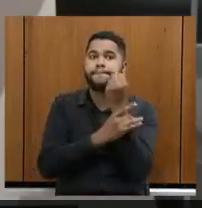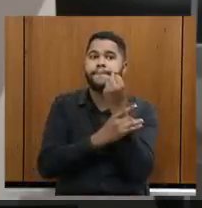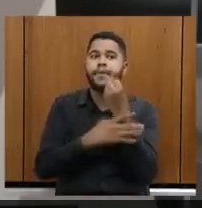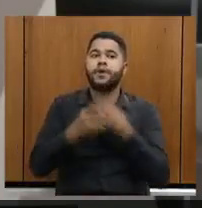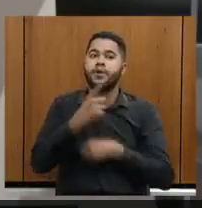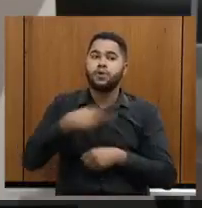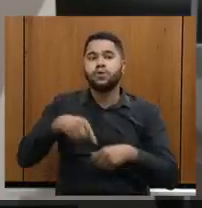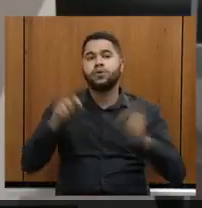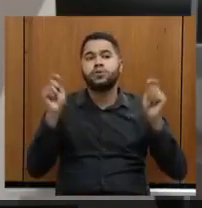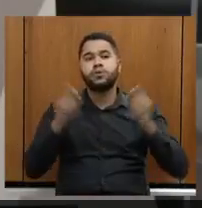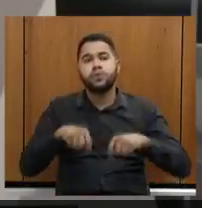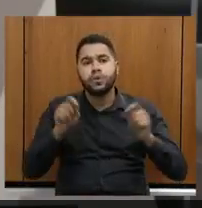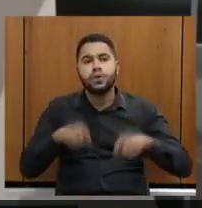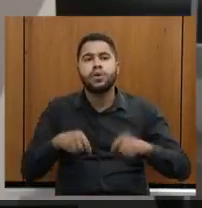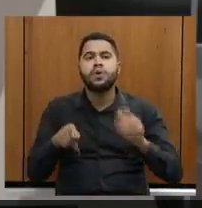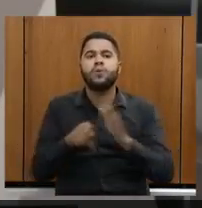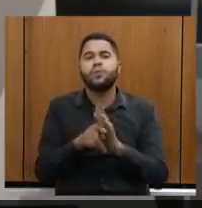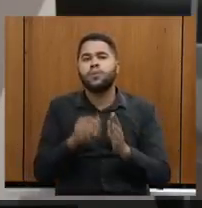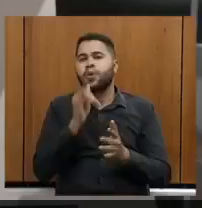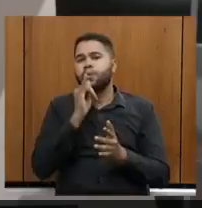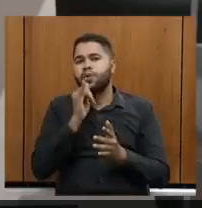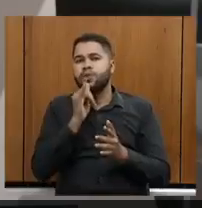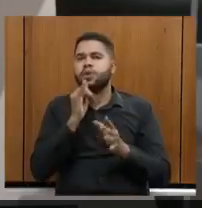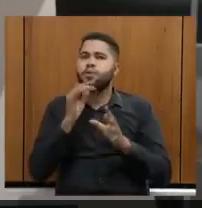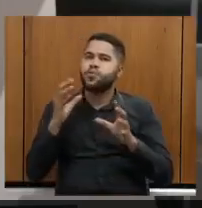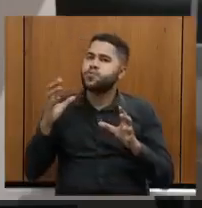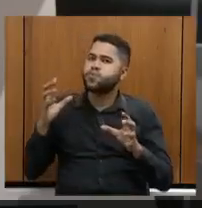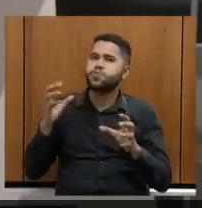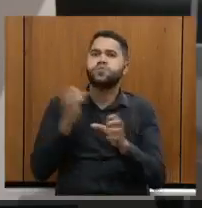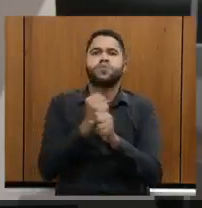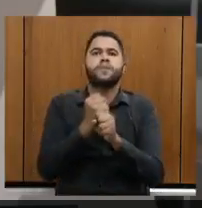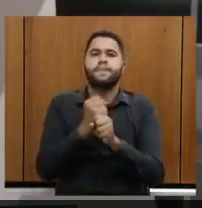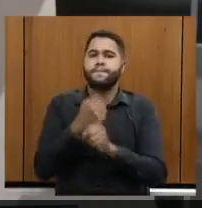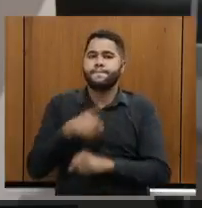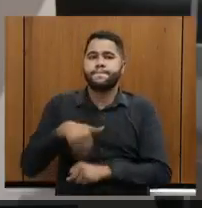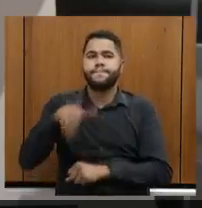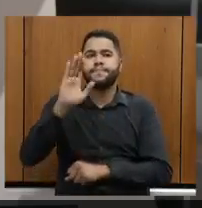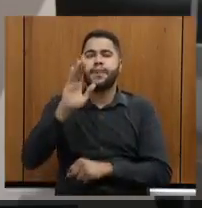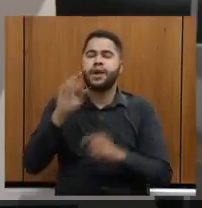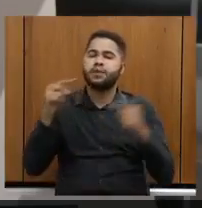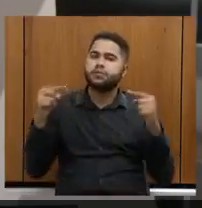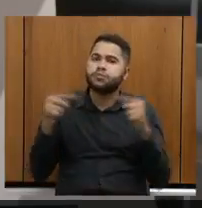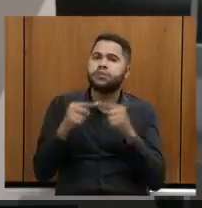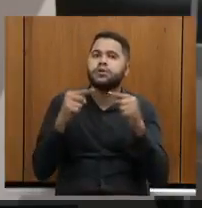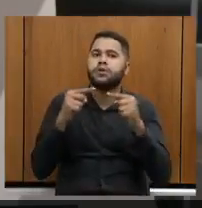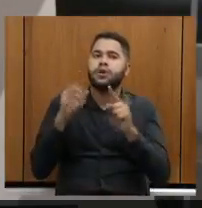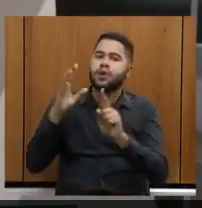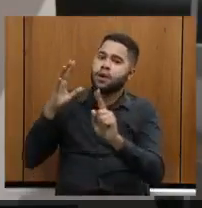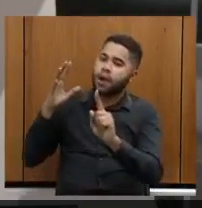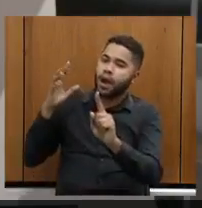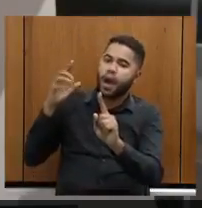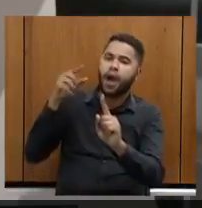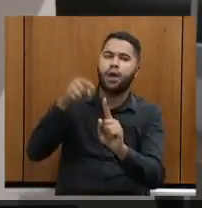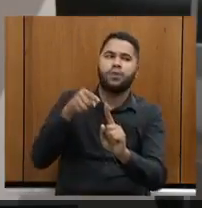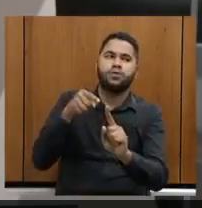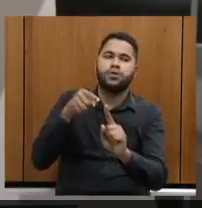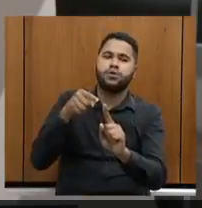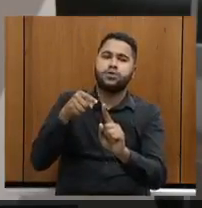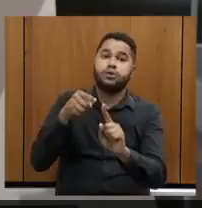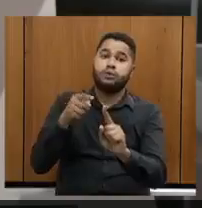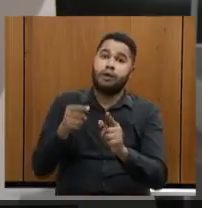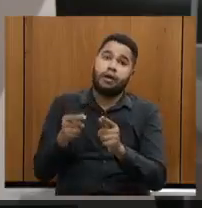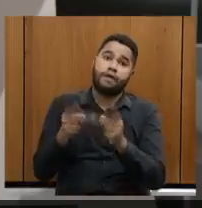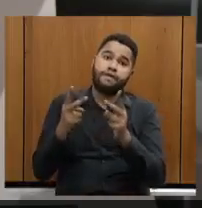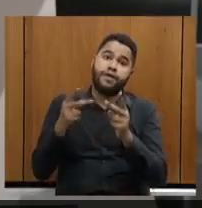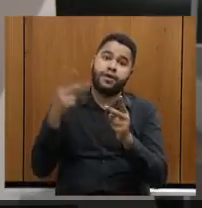nós temos condições de atrair um volume ainda muito maior com relação ao destino, à venda do